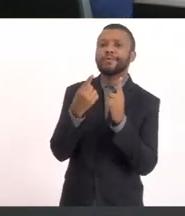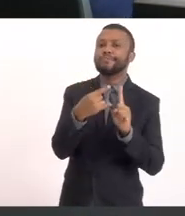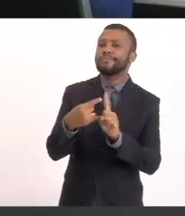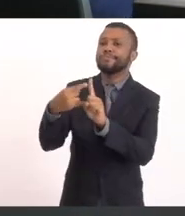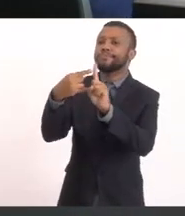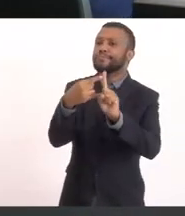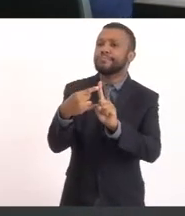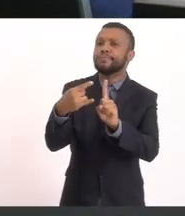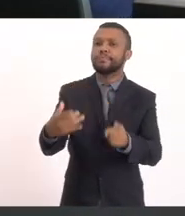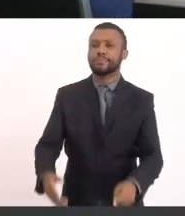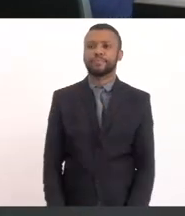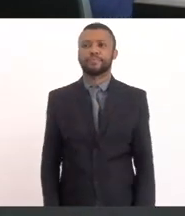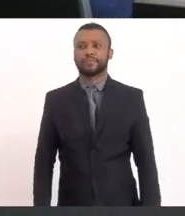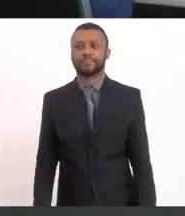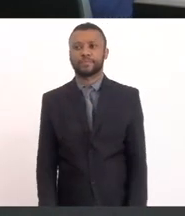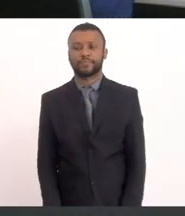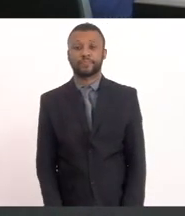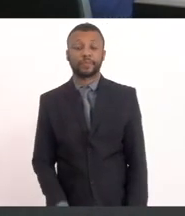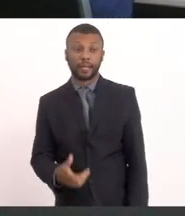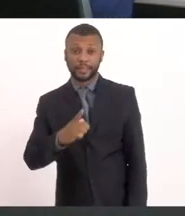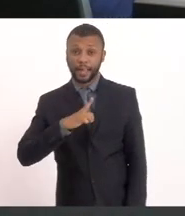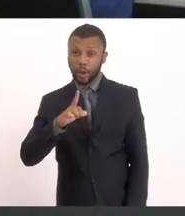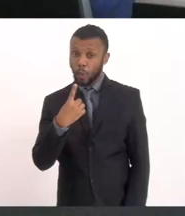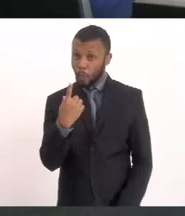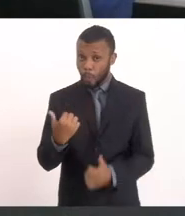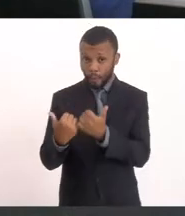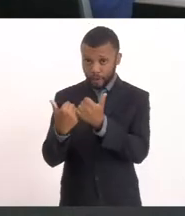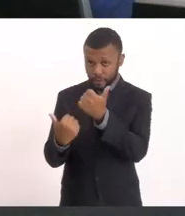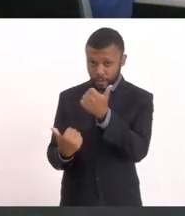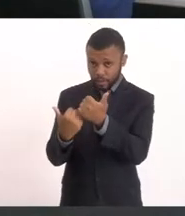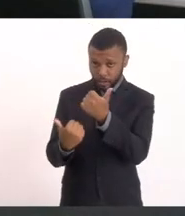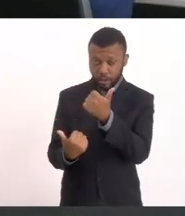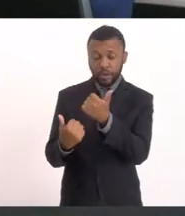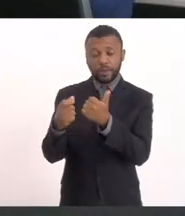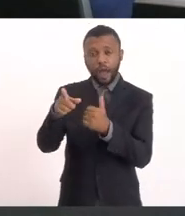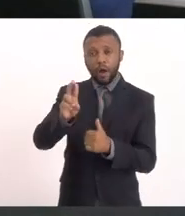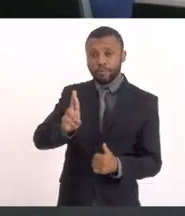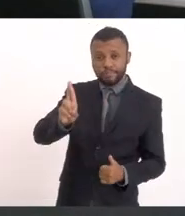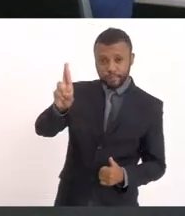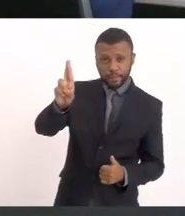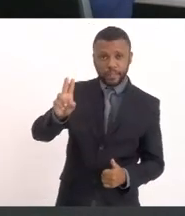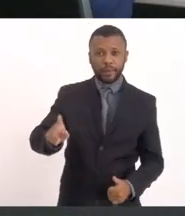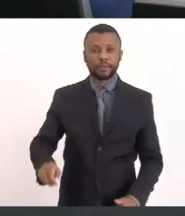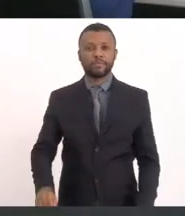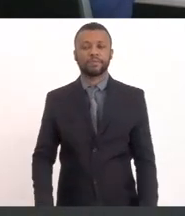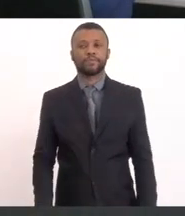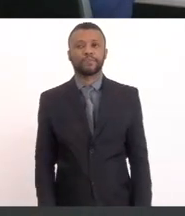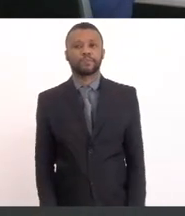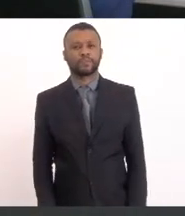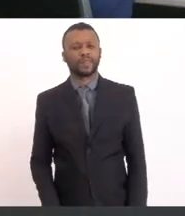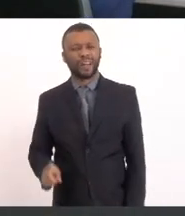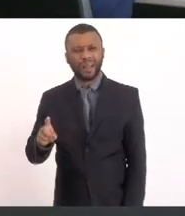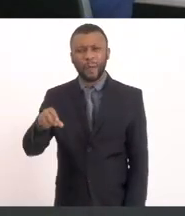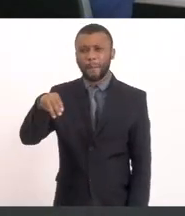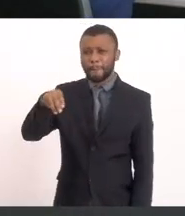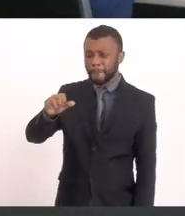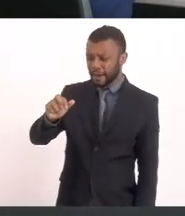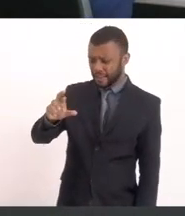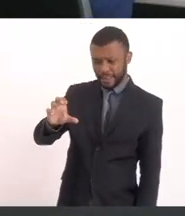Quem é a Guerra Pelo que sei Tem um assessor Que está cuidando Quem é o administrador É o Marcelo